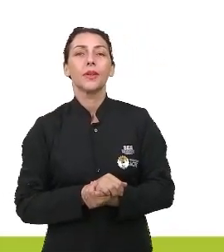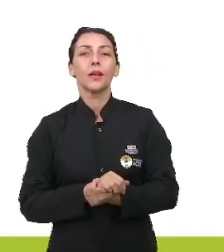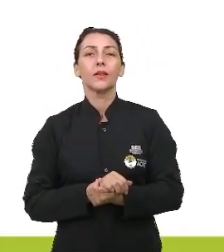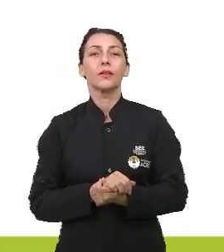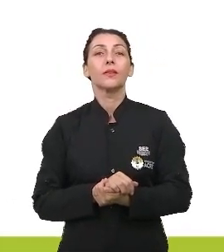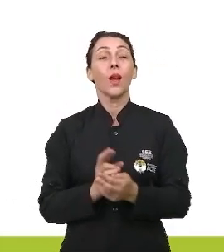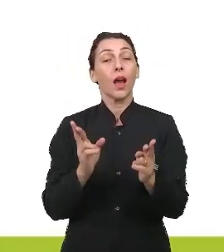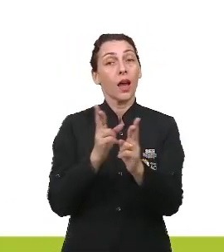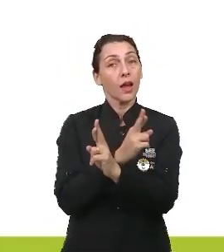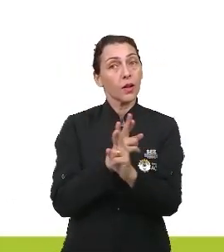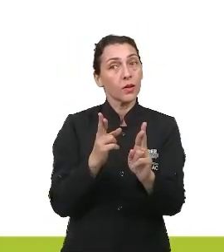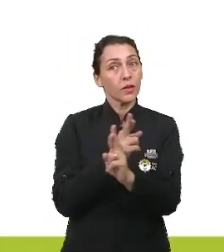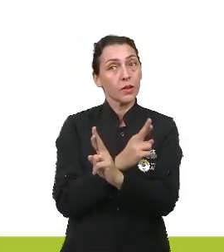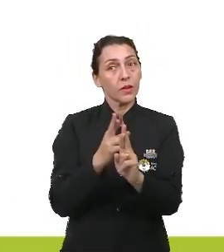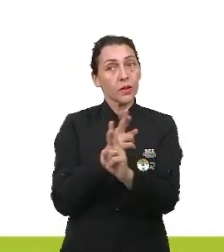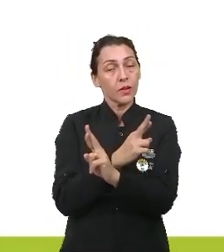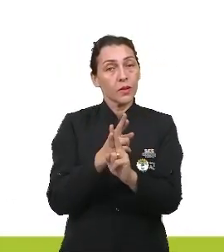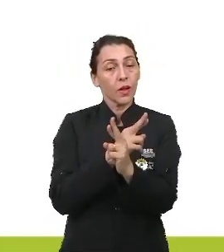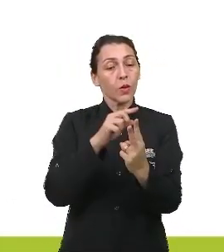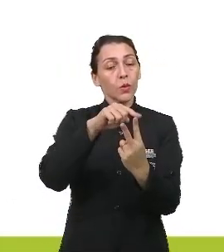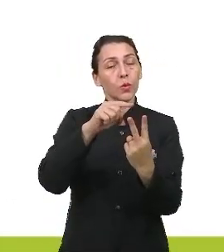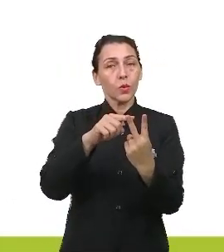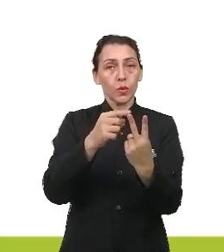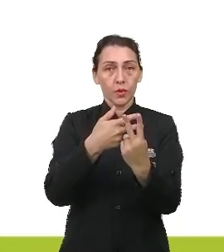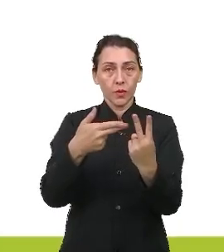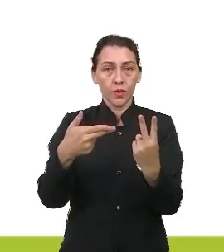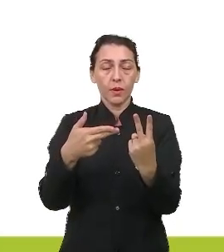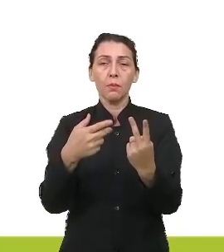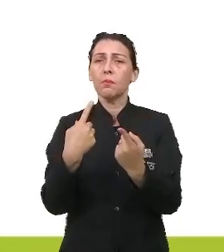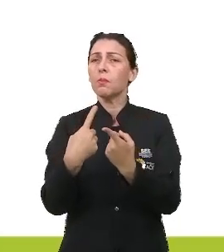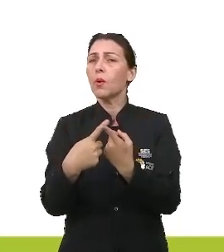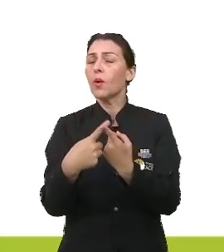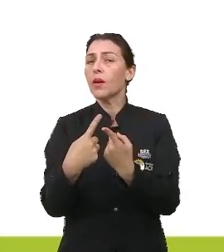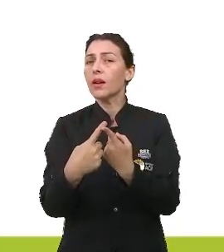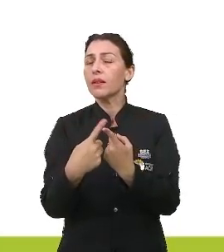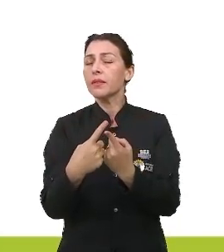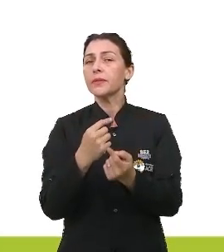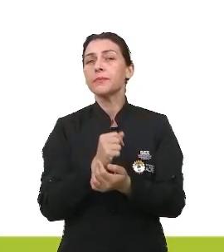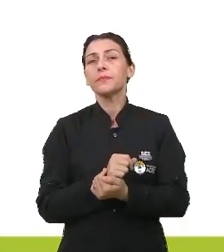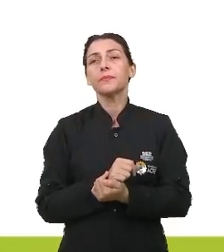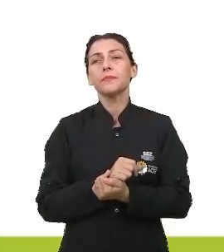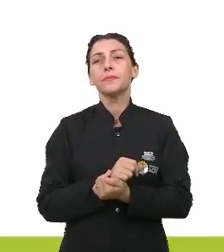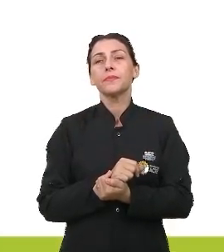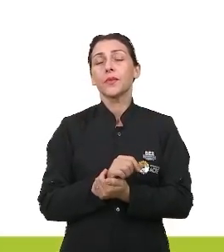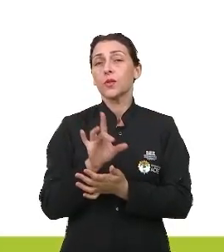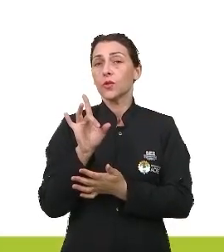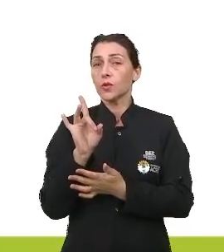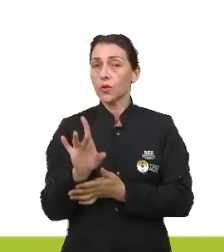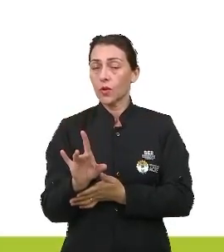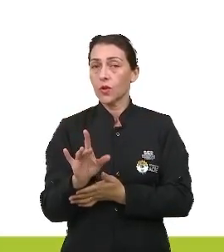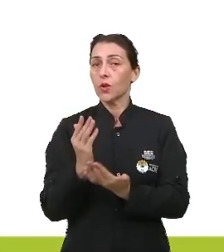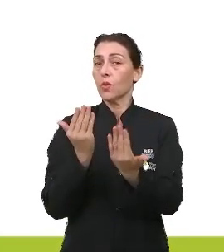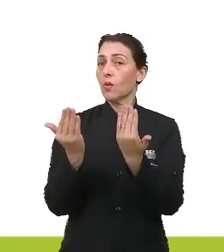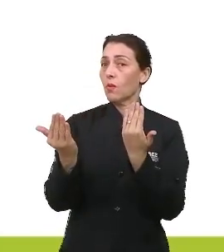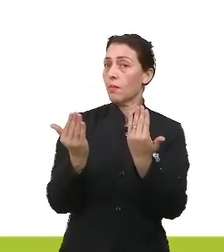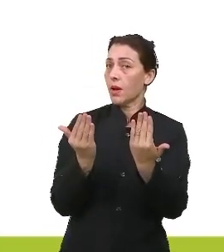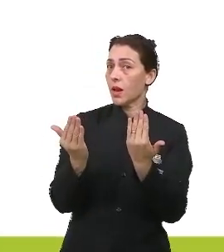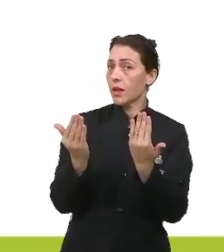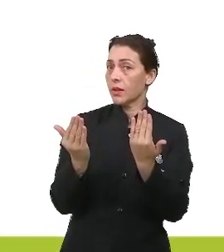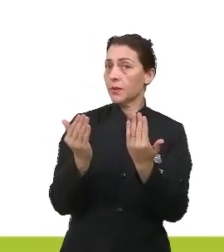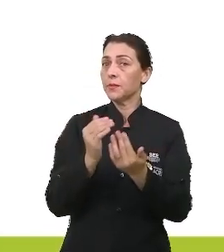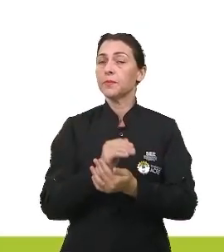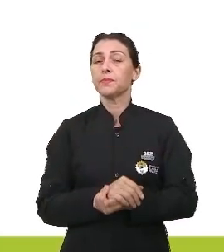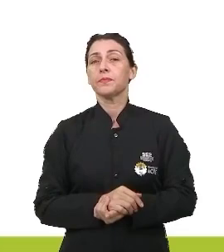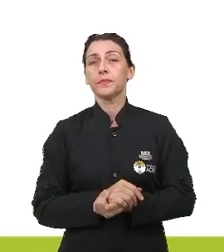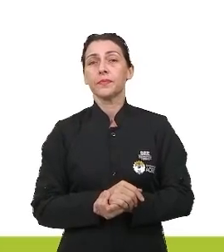relacionando ali uma coisa a outra. Por que nós não chamamos apenas de comparação, professor?